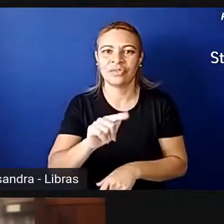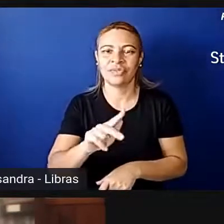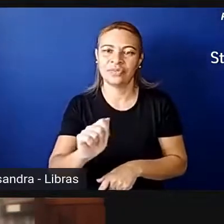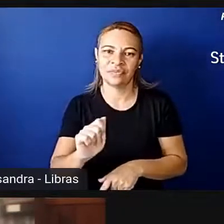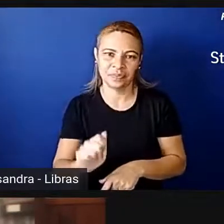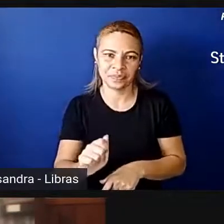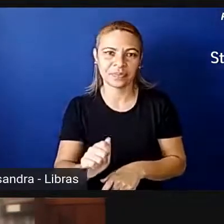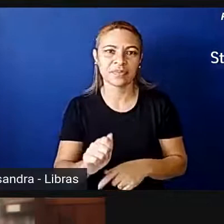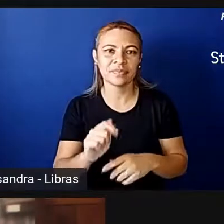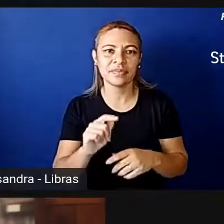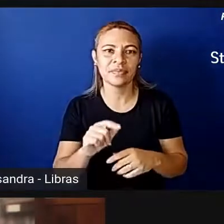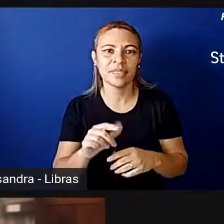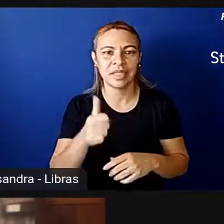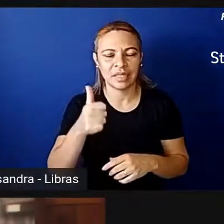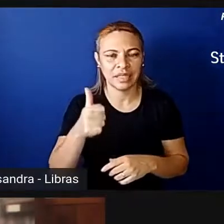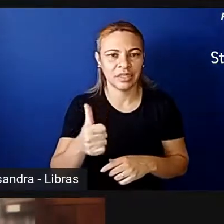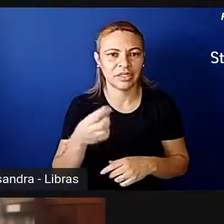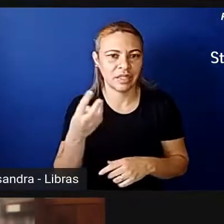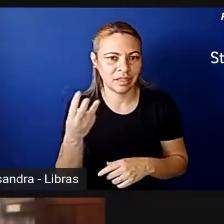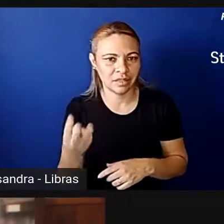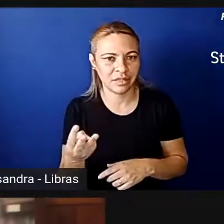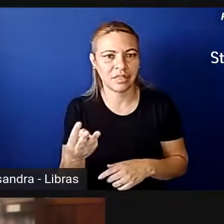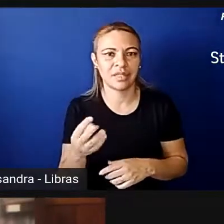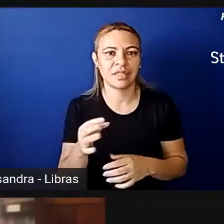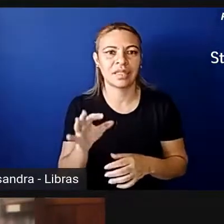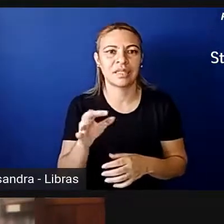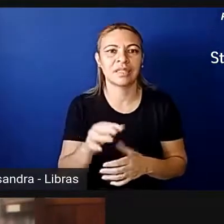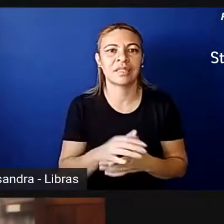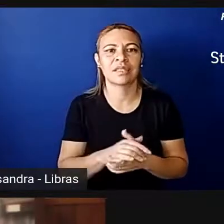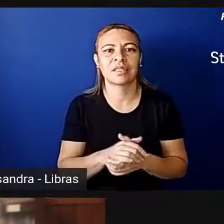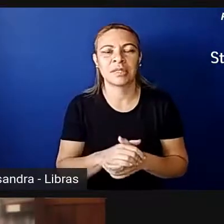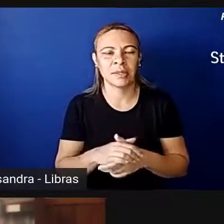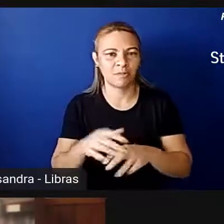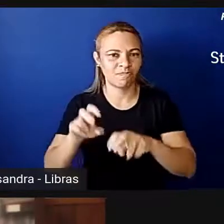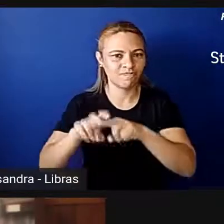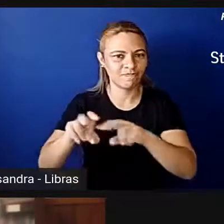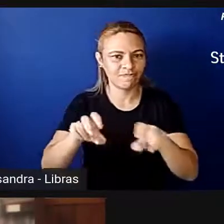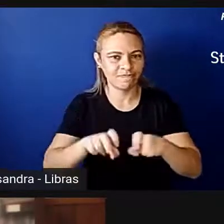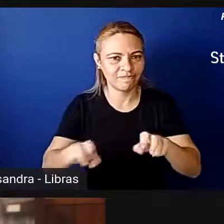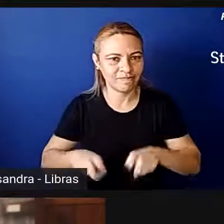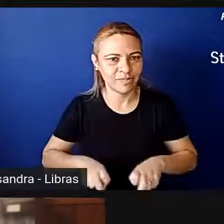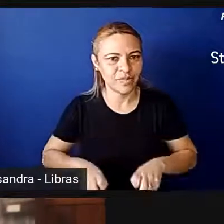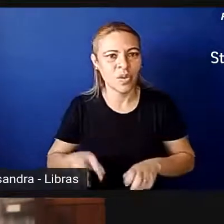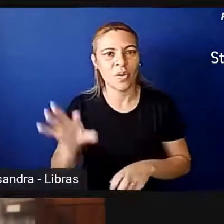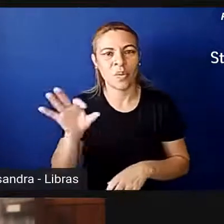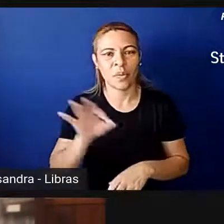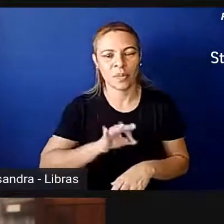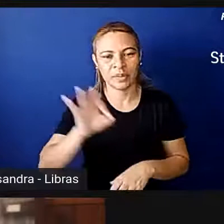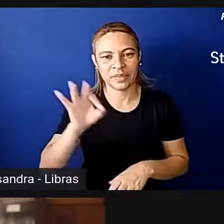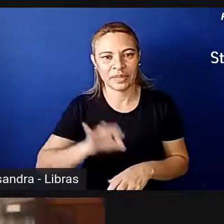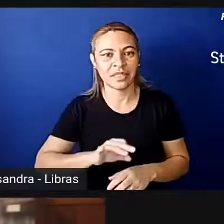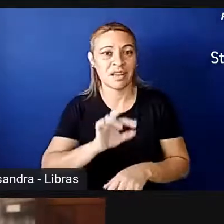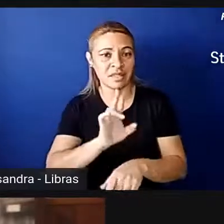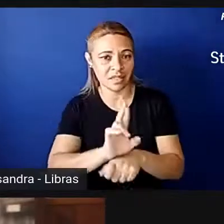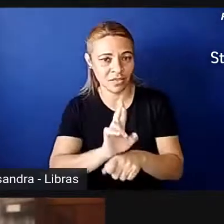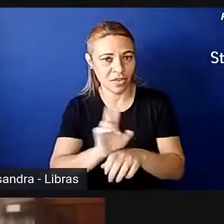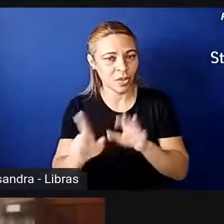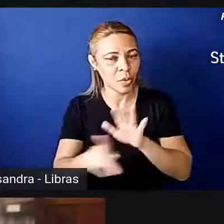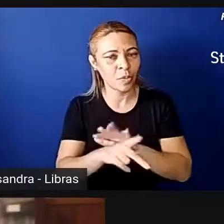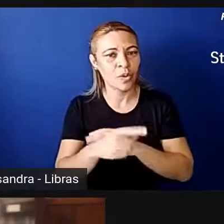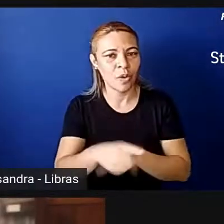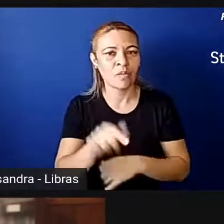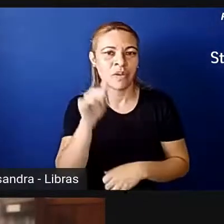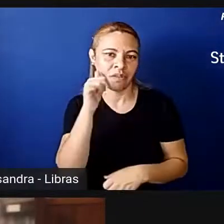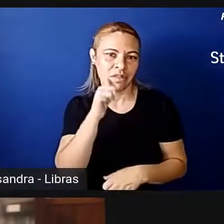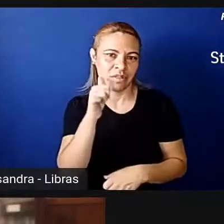513, das 513 cadeiras, né, um percentual seria fixo, reservada para as mulheres, essa é a